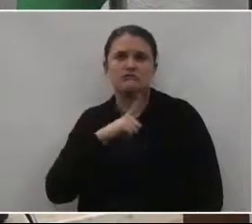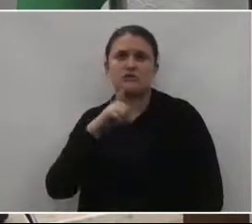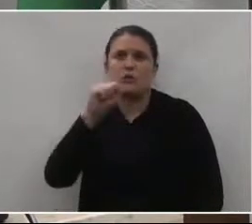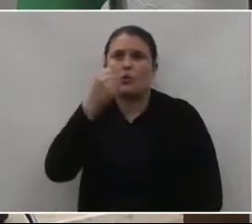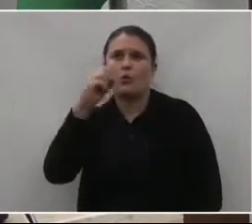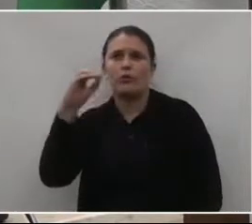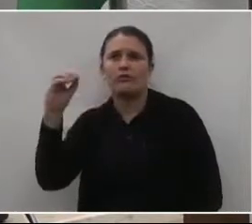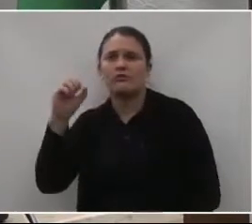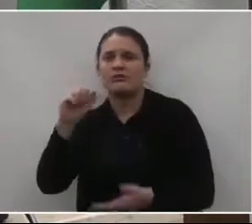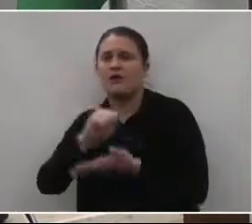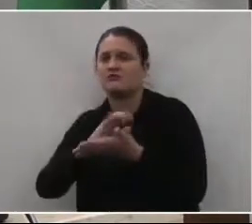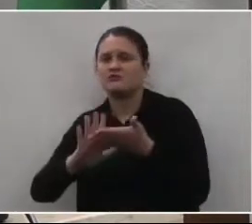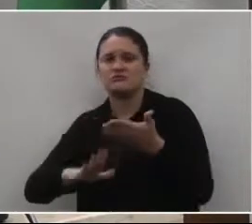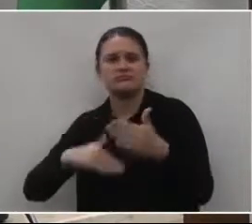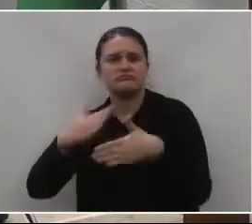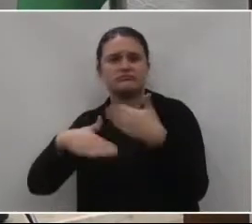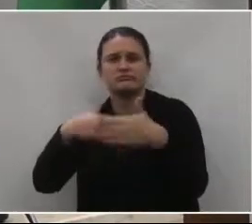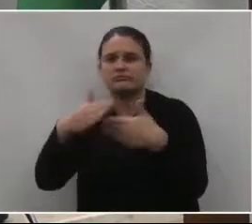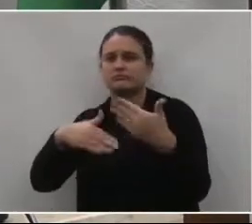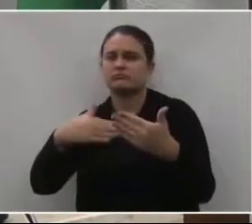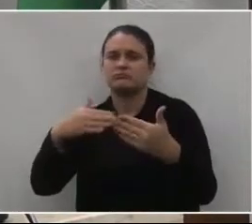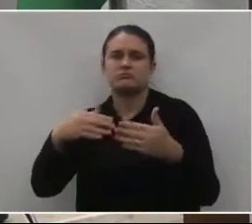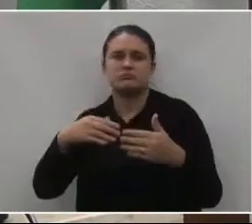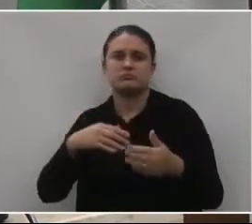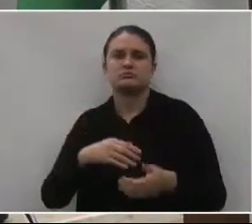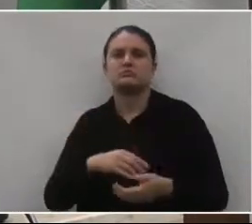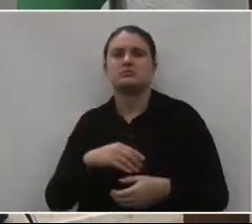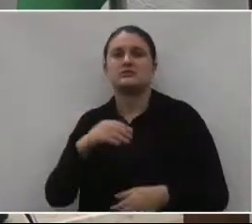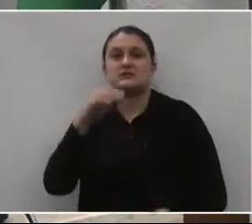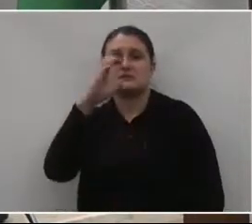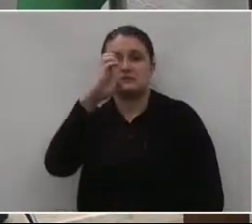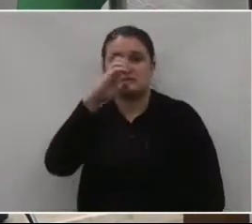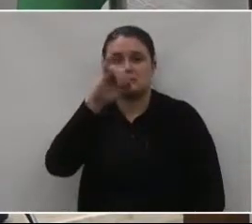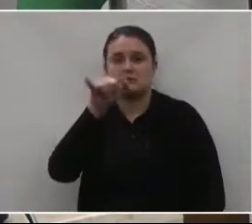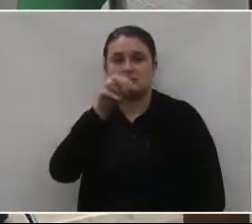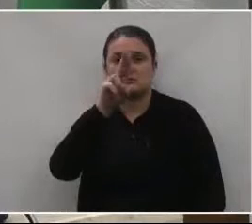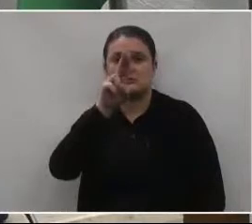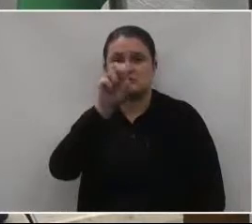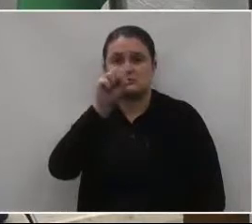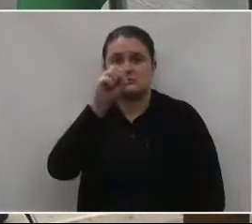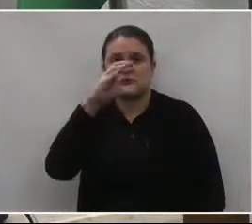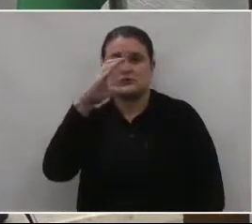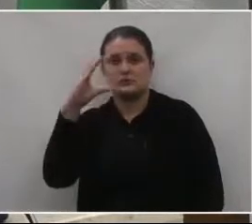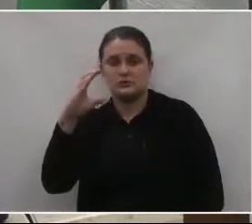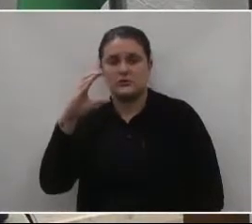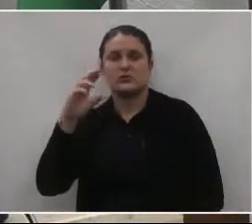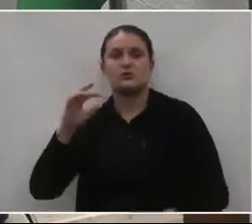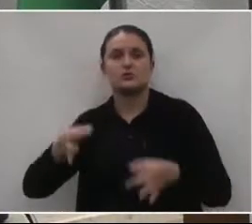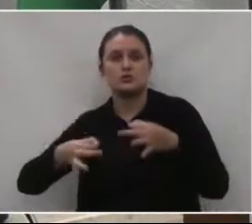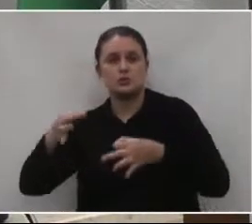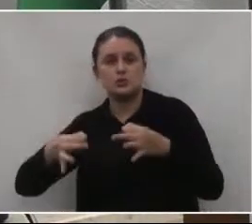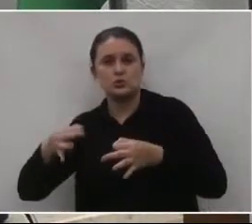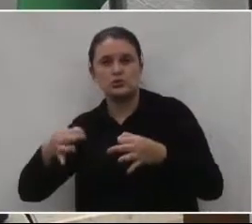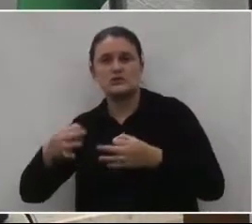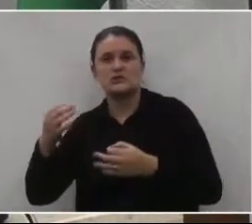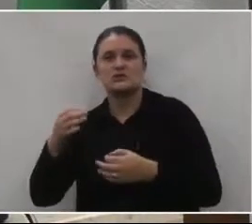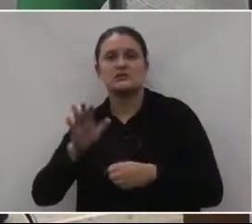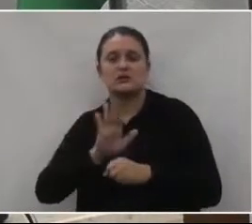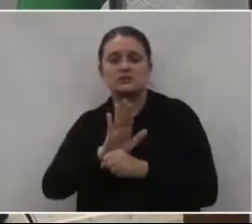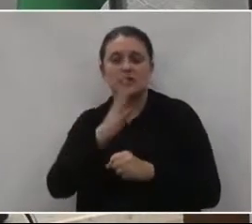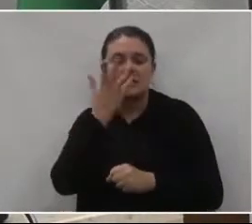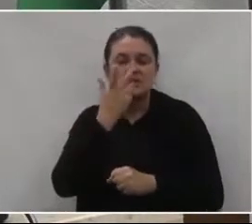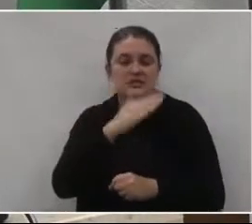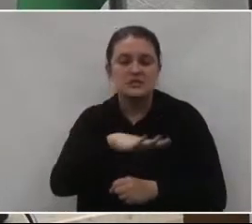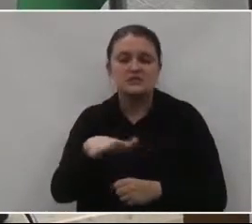atividades foram desenvolvidas pelo SEJUSC, pela vara da infância e da juventude, que estavam